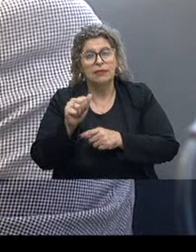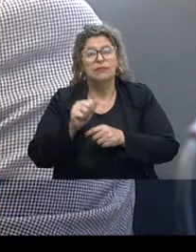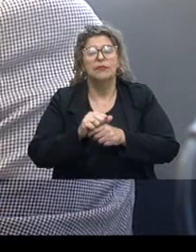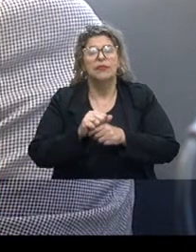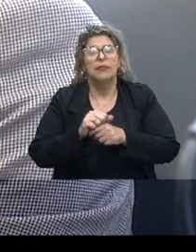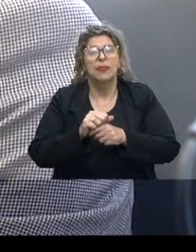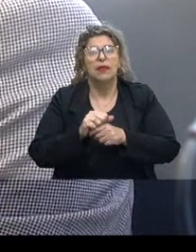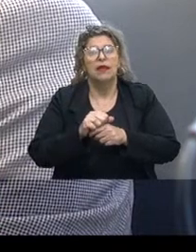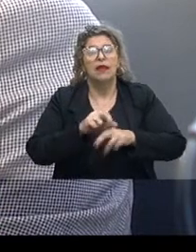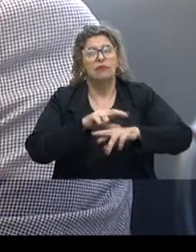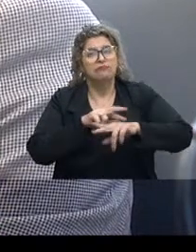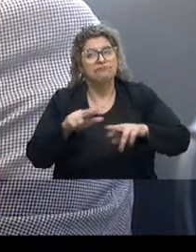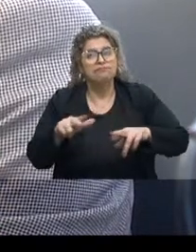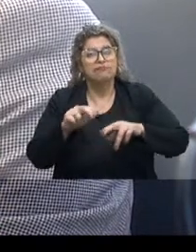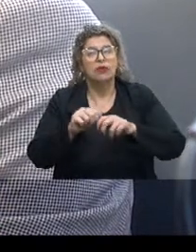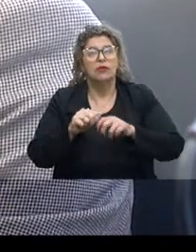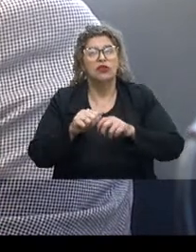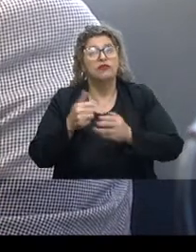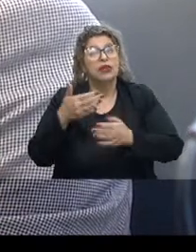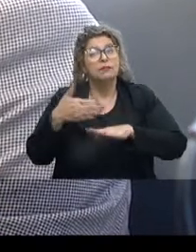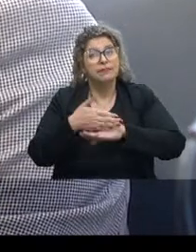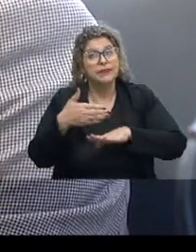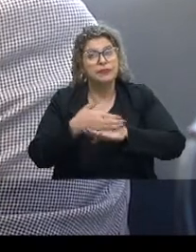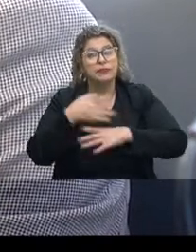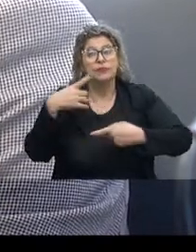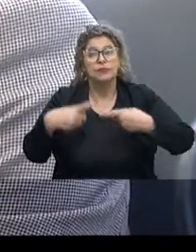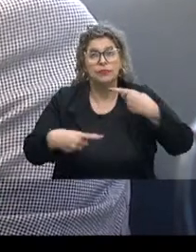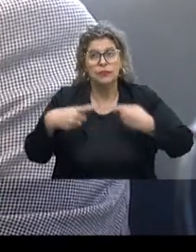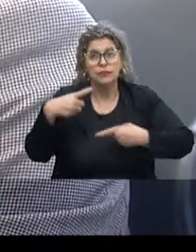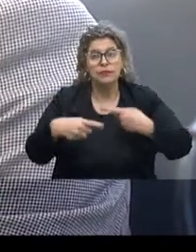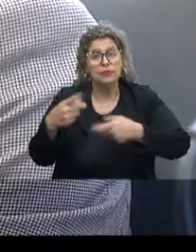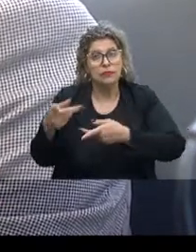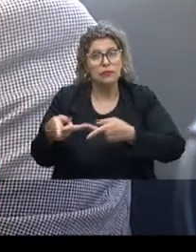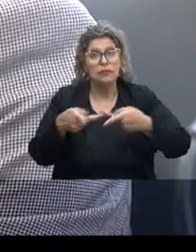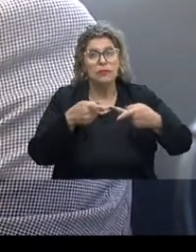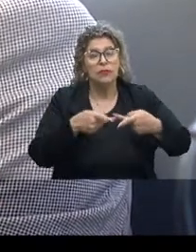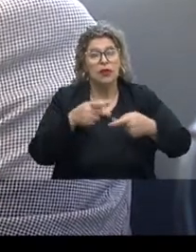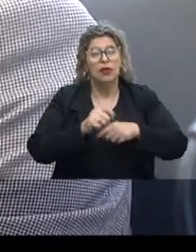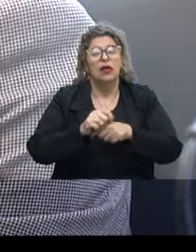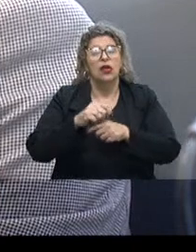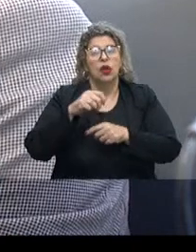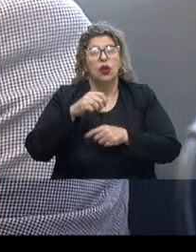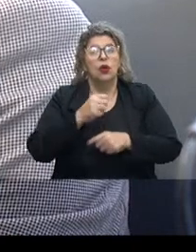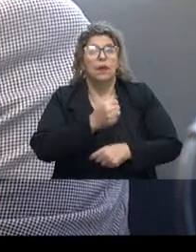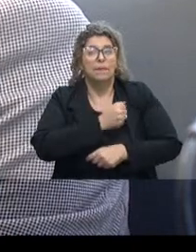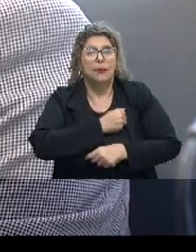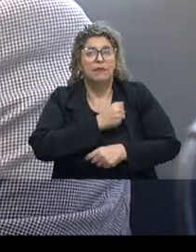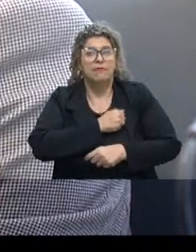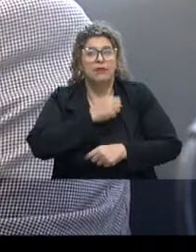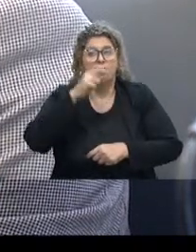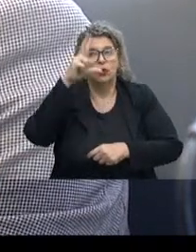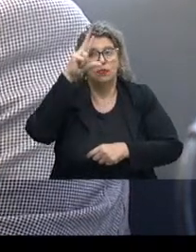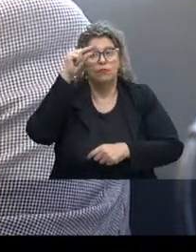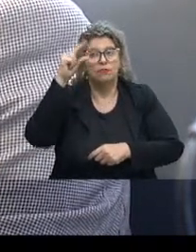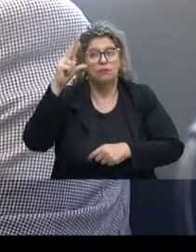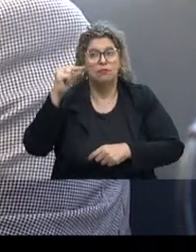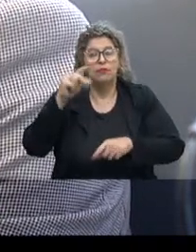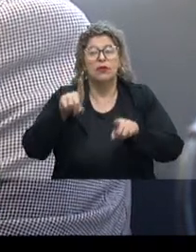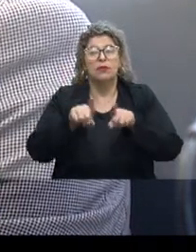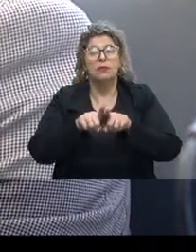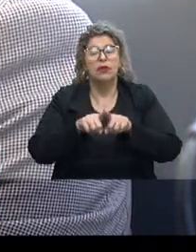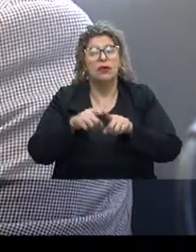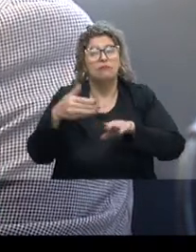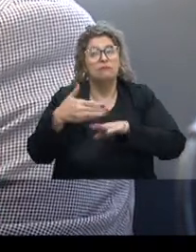Esses tiveram, portanto, conosco durante esse debate. Também foi convidado o prefeito de Porto Alegre, Sebastião Mello, para participar conosco desse